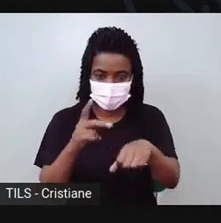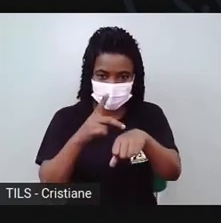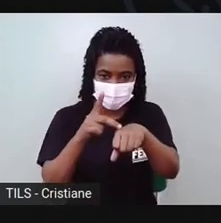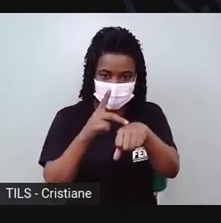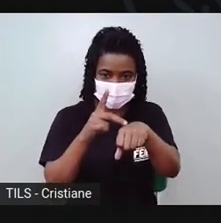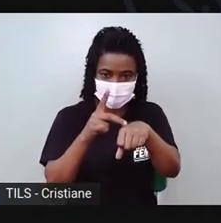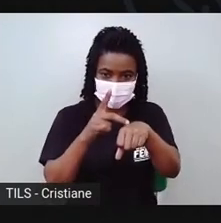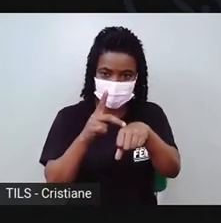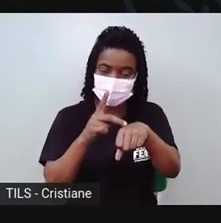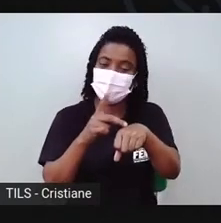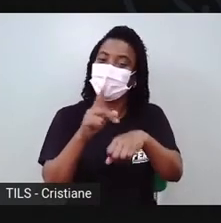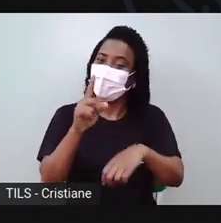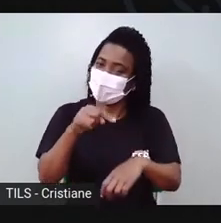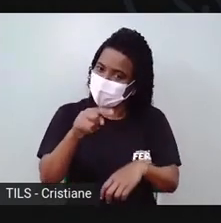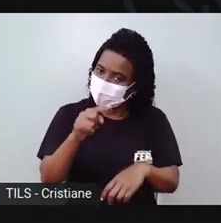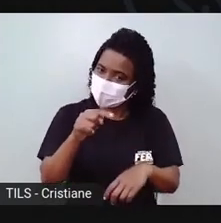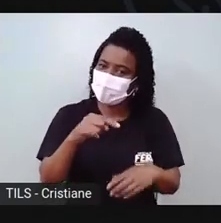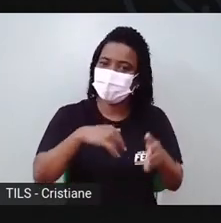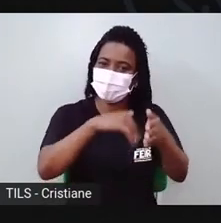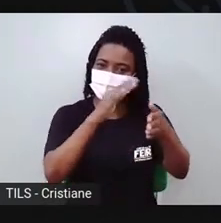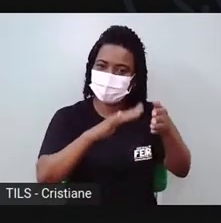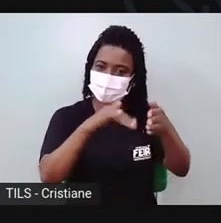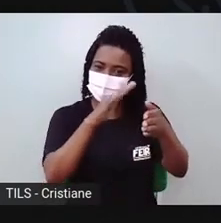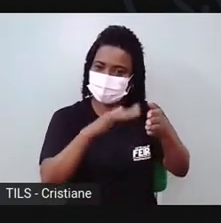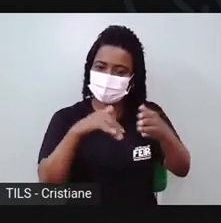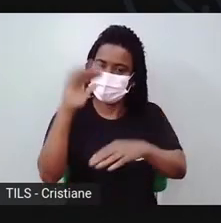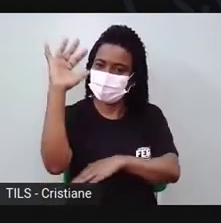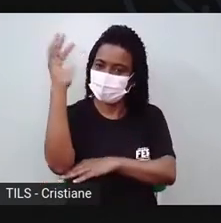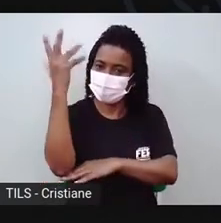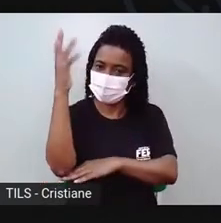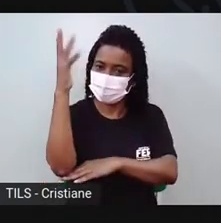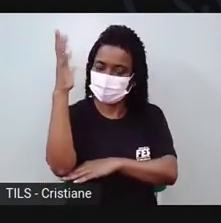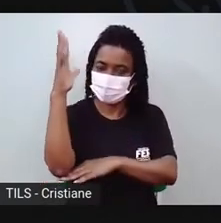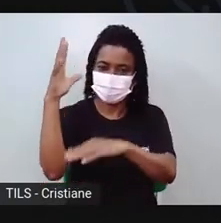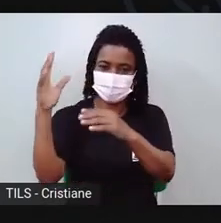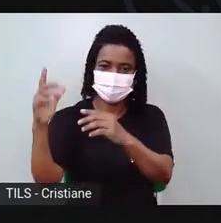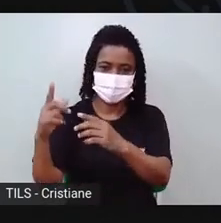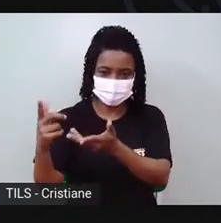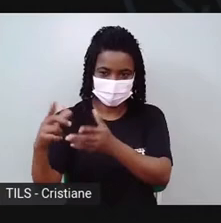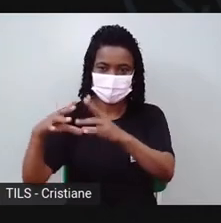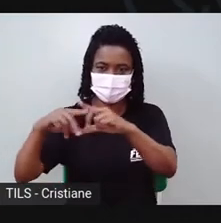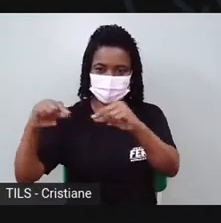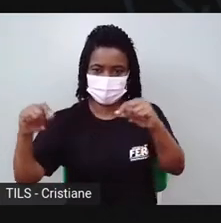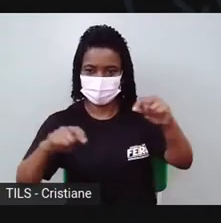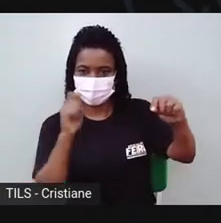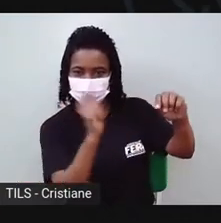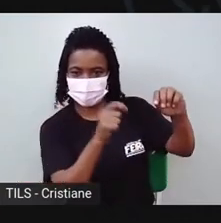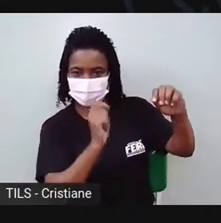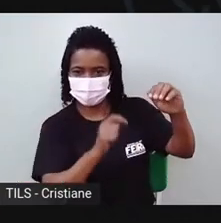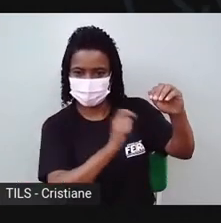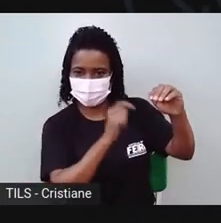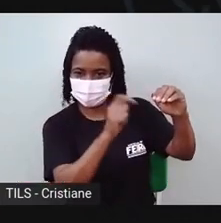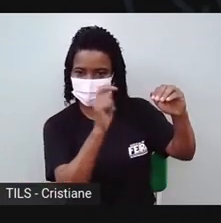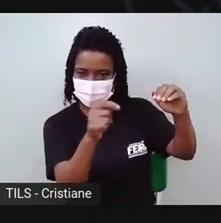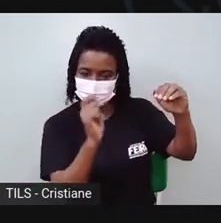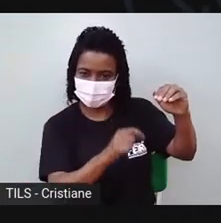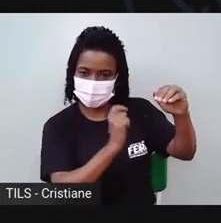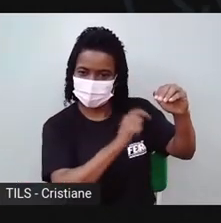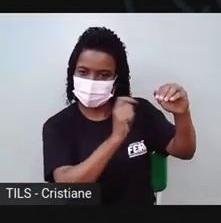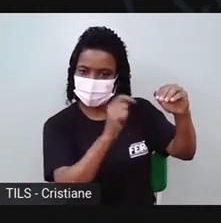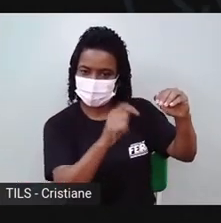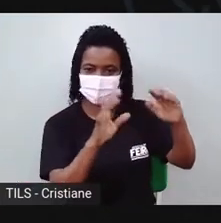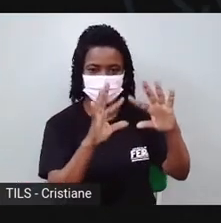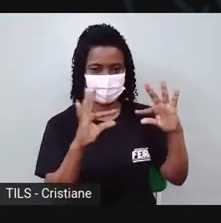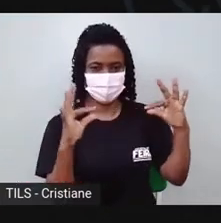sabe? É uma planta que elas colhem e viram uma tinta quando elas molham e batem assim na